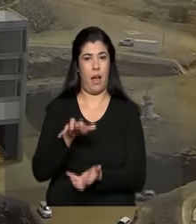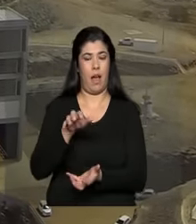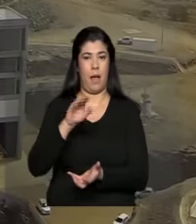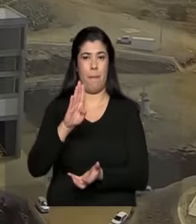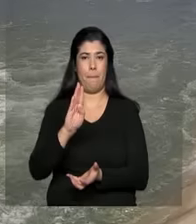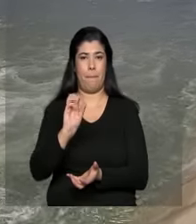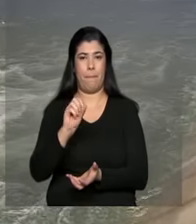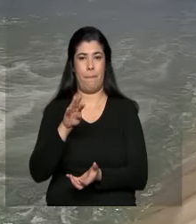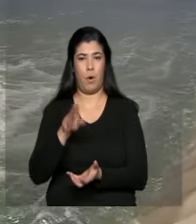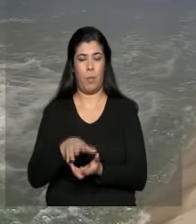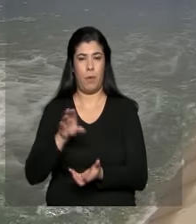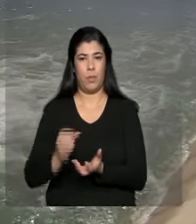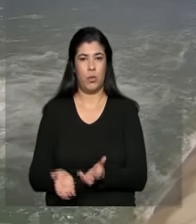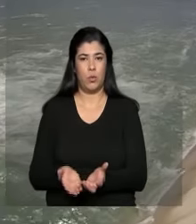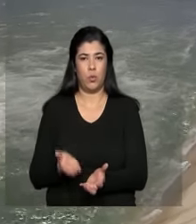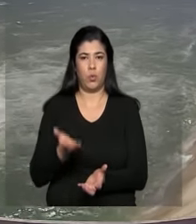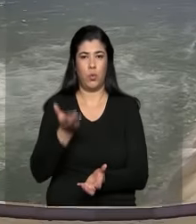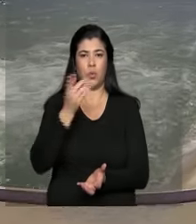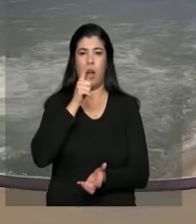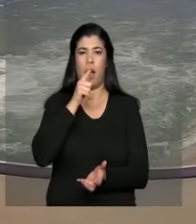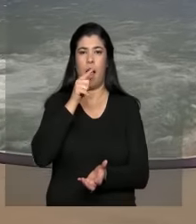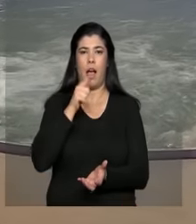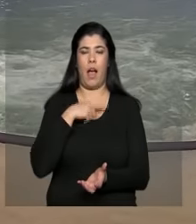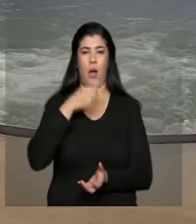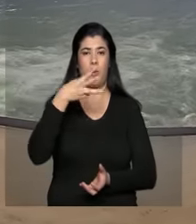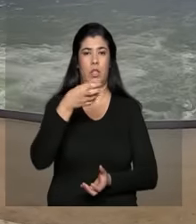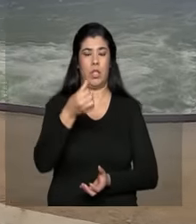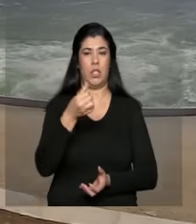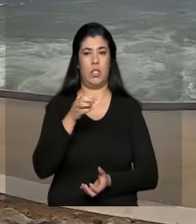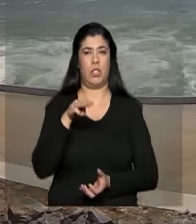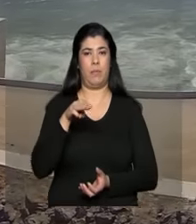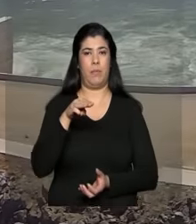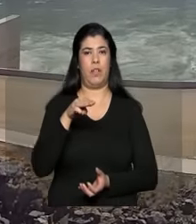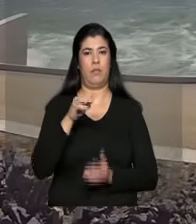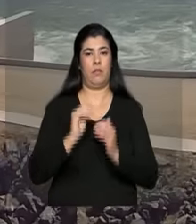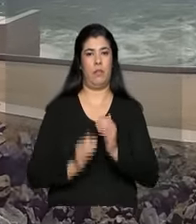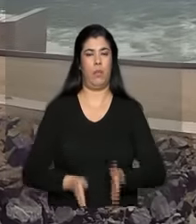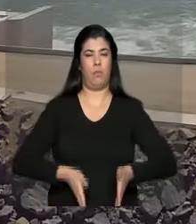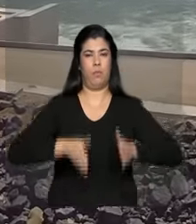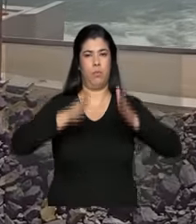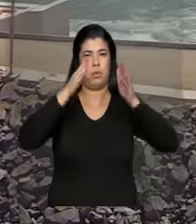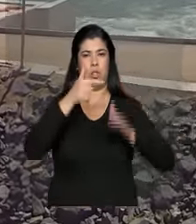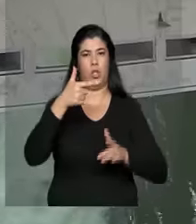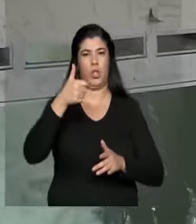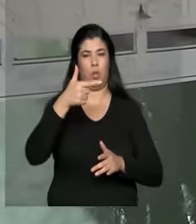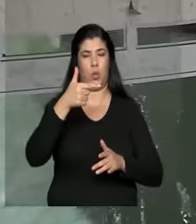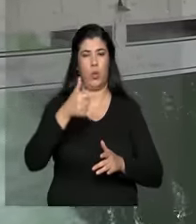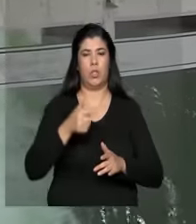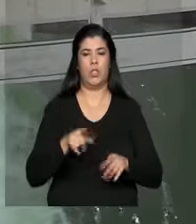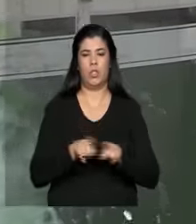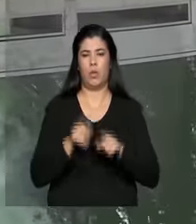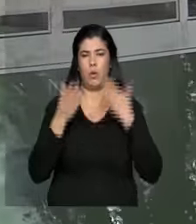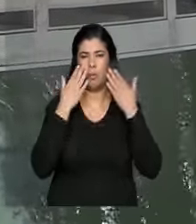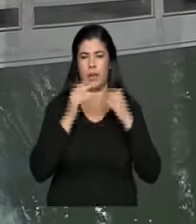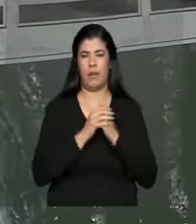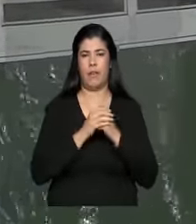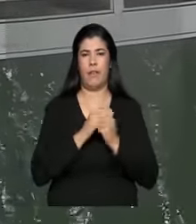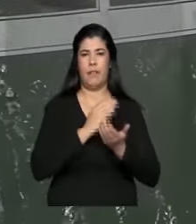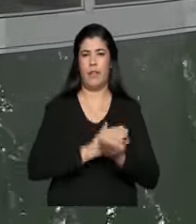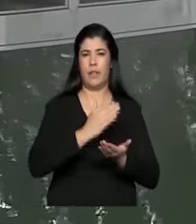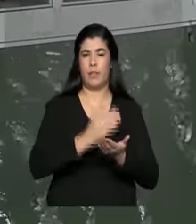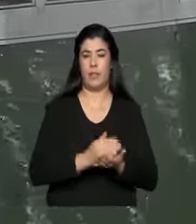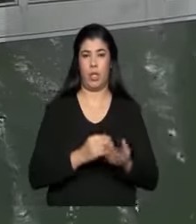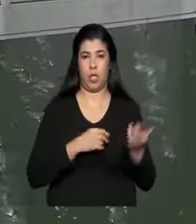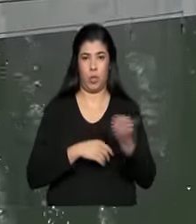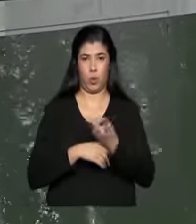elevar a água a 36 metros de altura, o equivalente a um prédio de 12 andares. Nessa etapa, com as duas